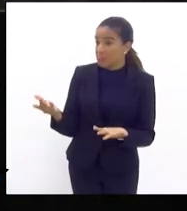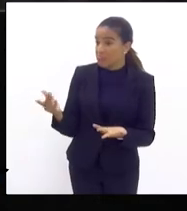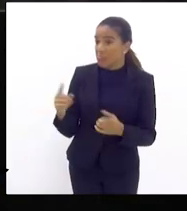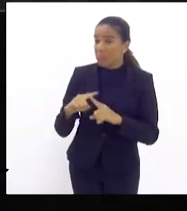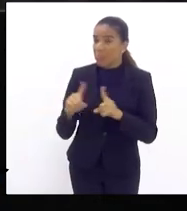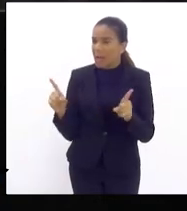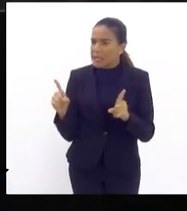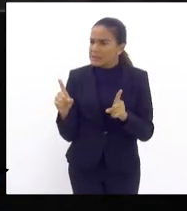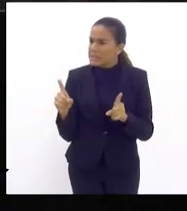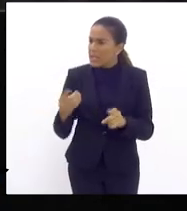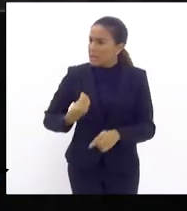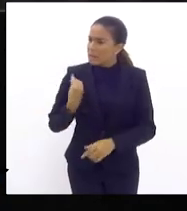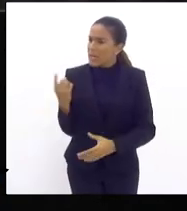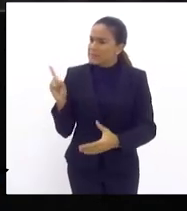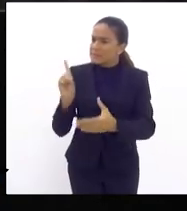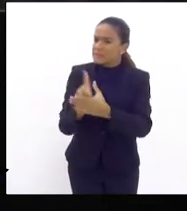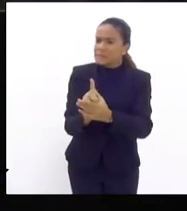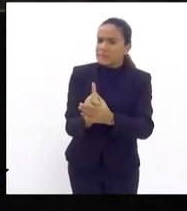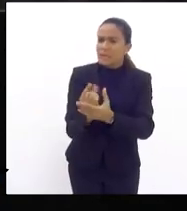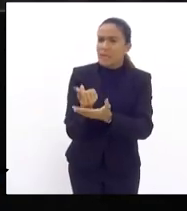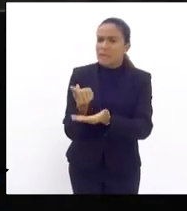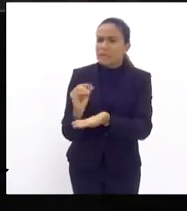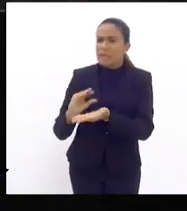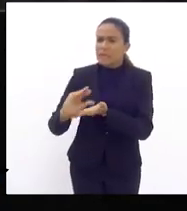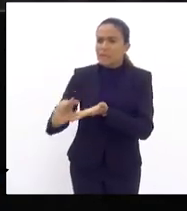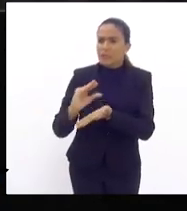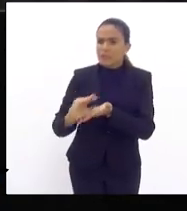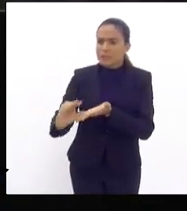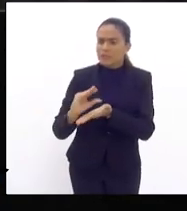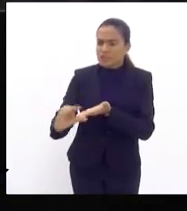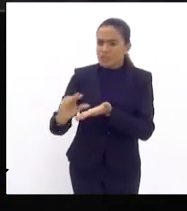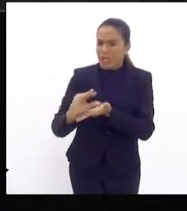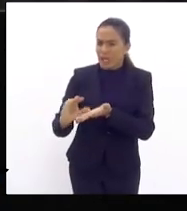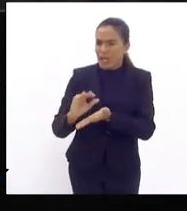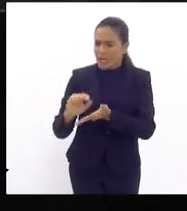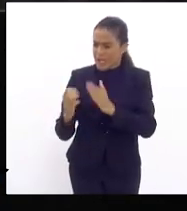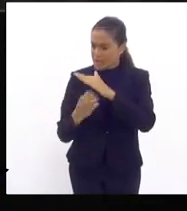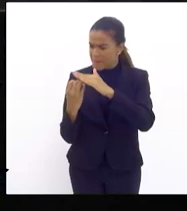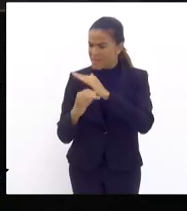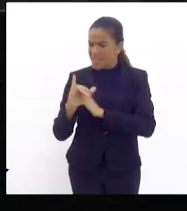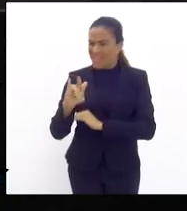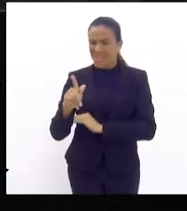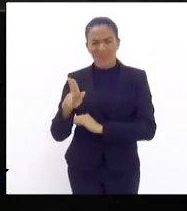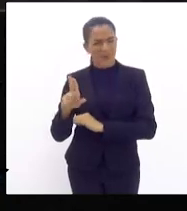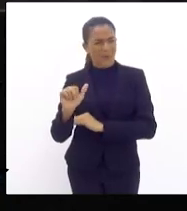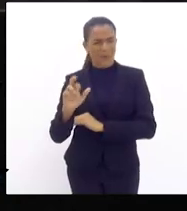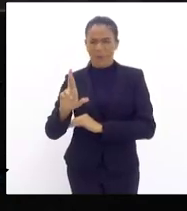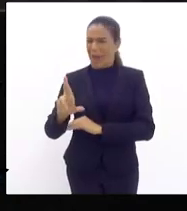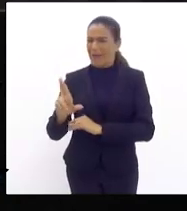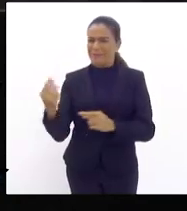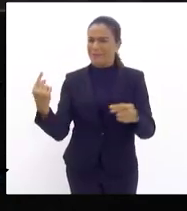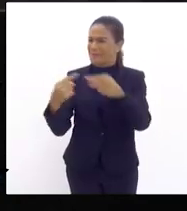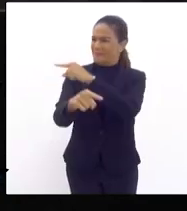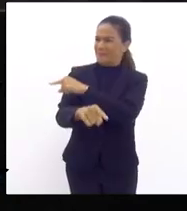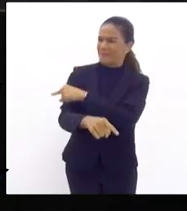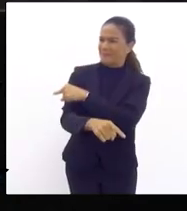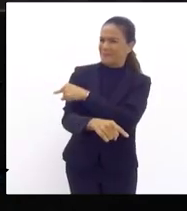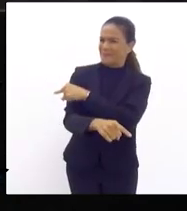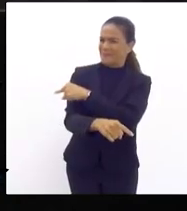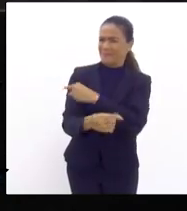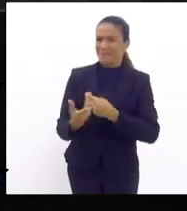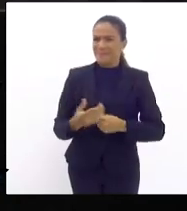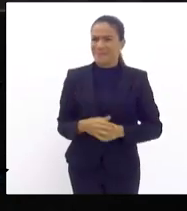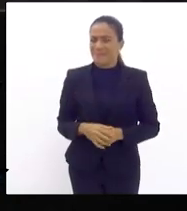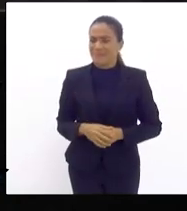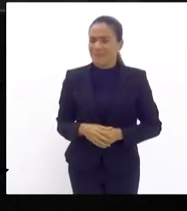da IGUAR e quem fez a modelagem segundo as informações que nós tivemos quem fez a modelagem do processo e a montagem do